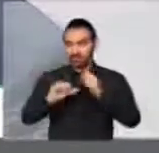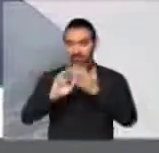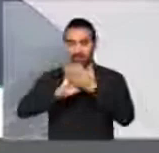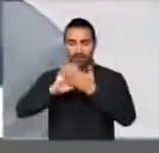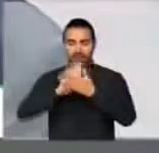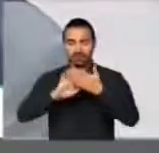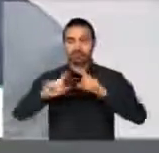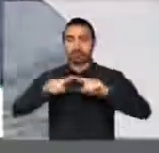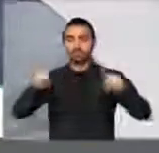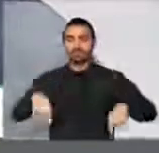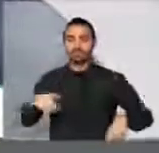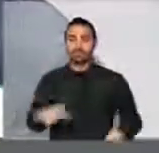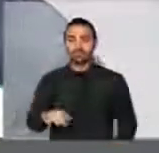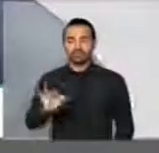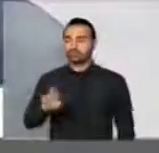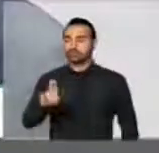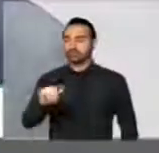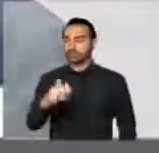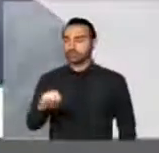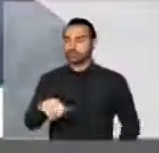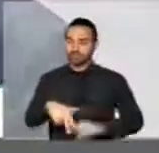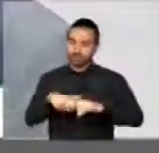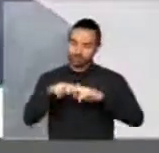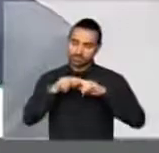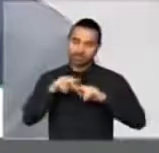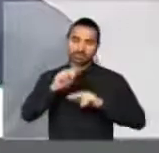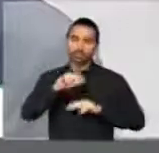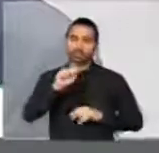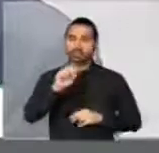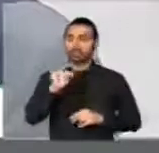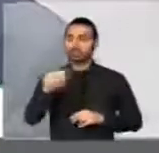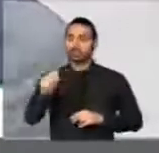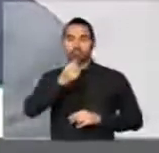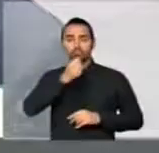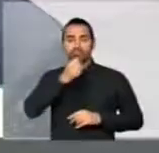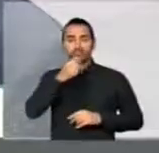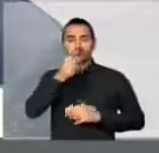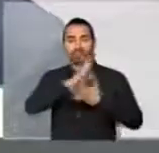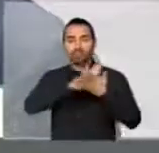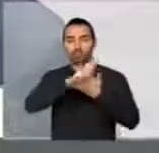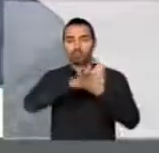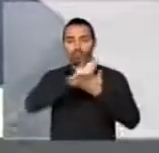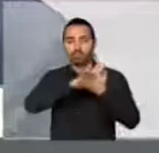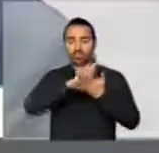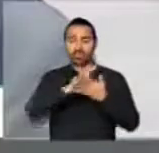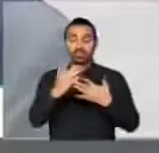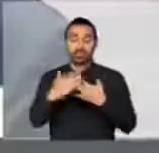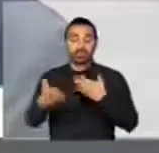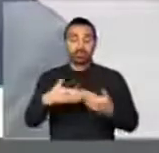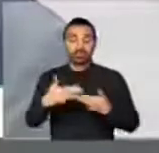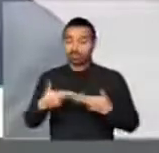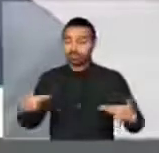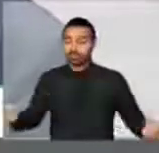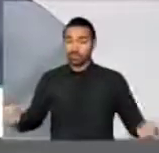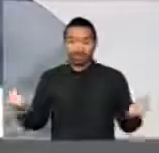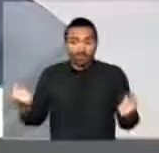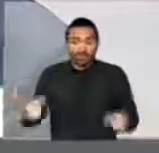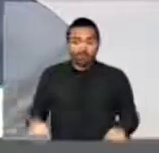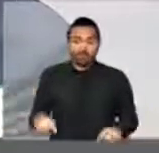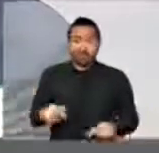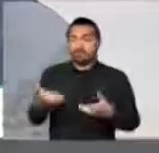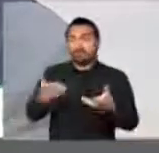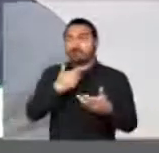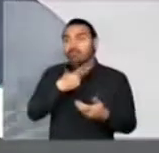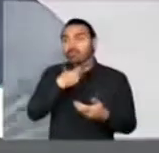função aqui da casa. Sobre isso o Supremo não se manifestou. Qualquer direção contrária a isso, querendo